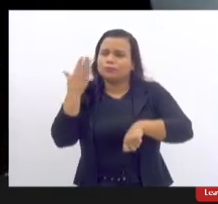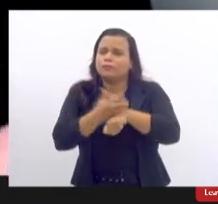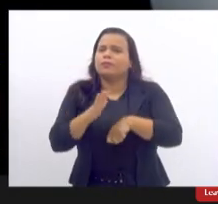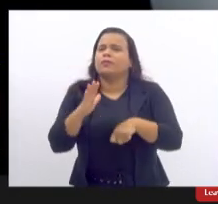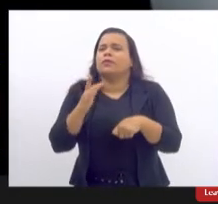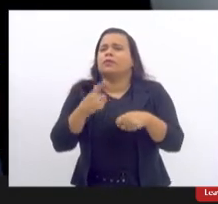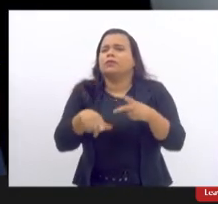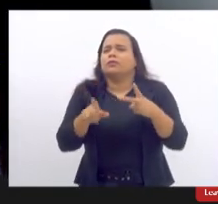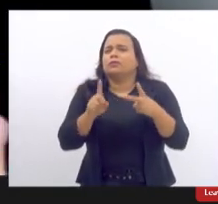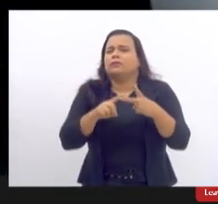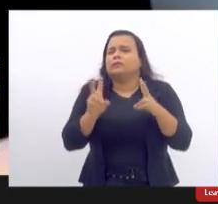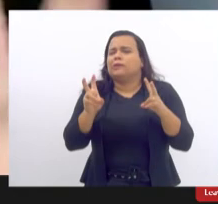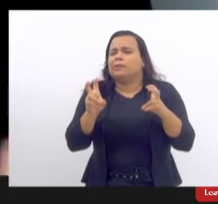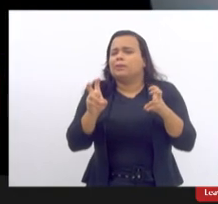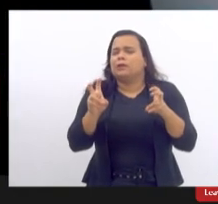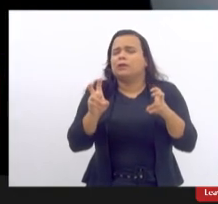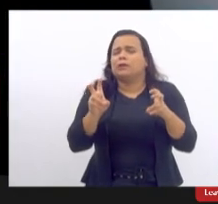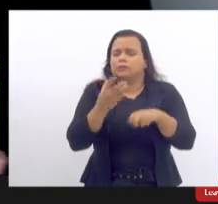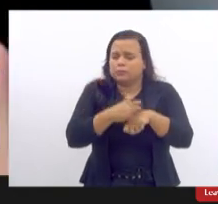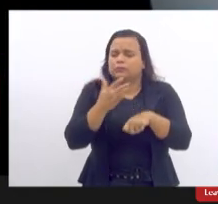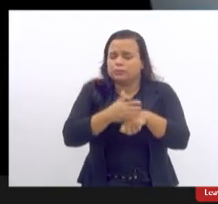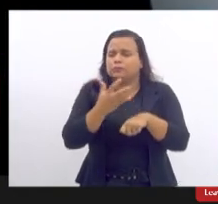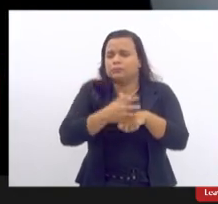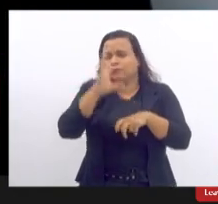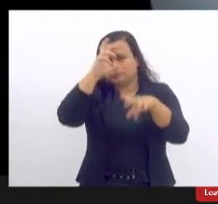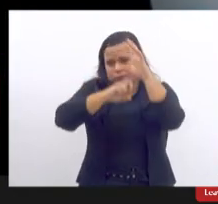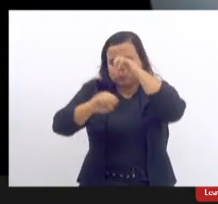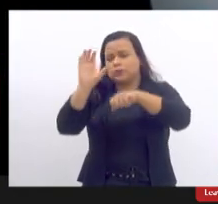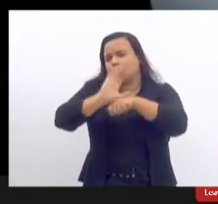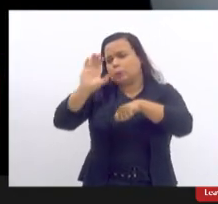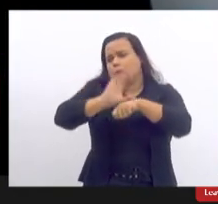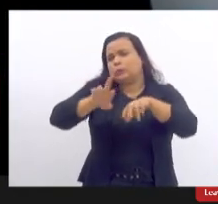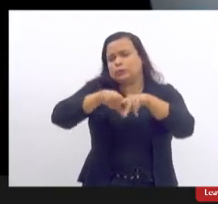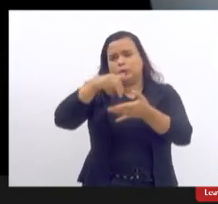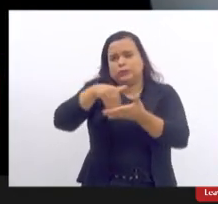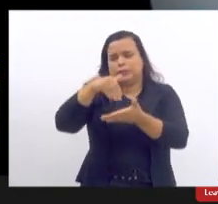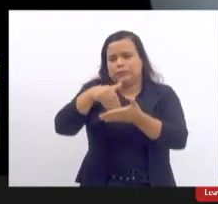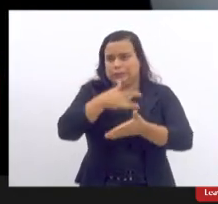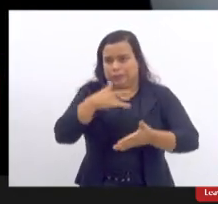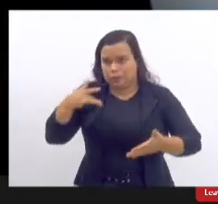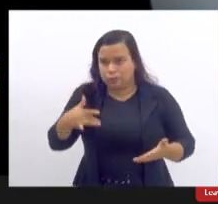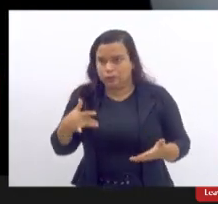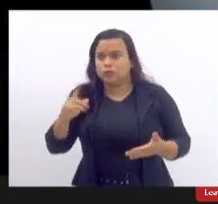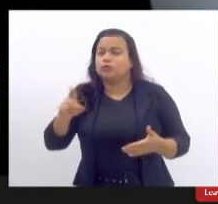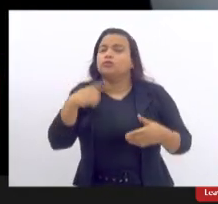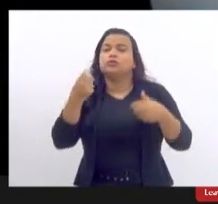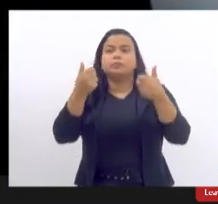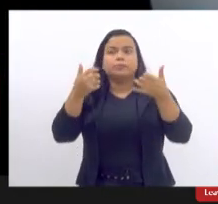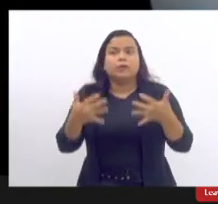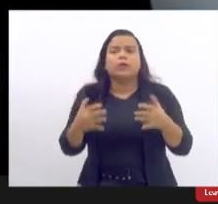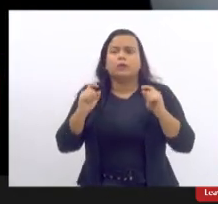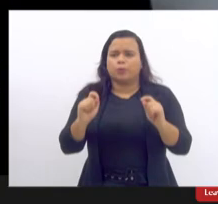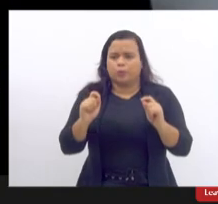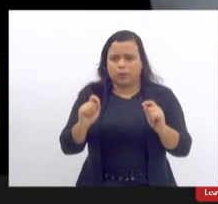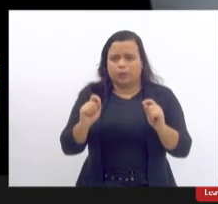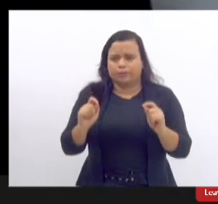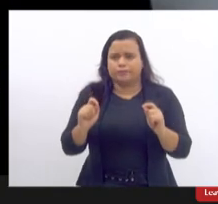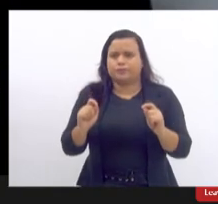capacitação curso de capacitação na Secretaria de Saúde eu gostaria de destacar que a gente não